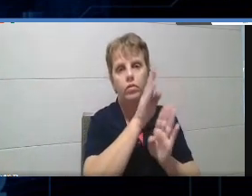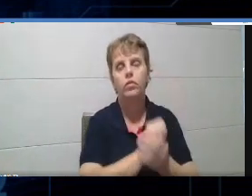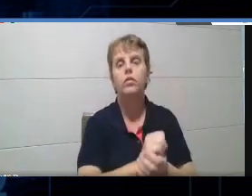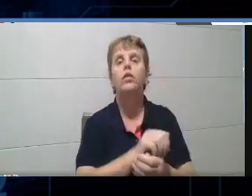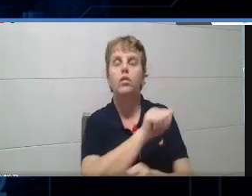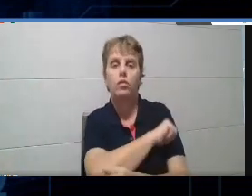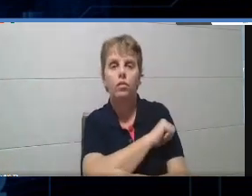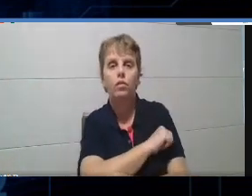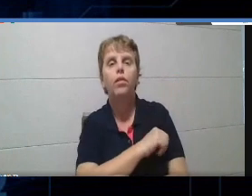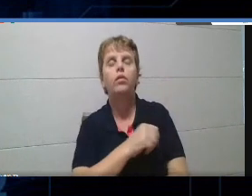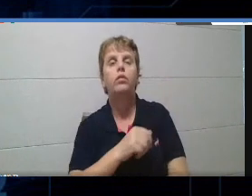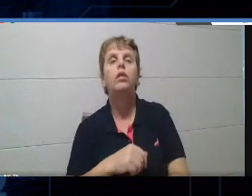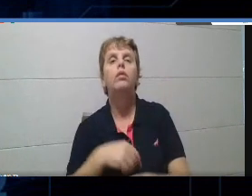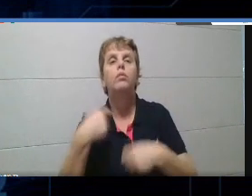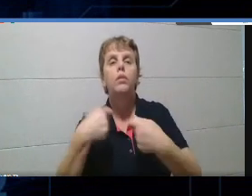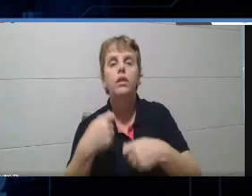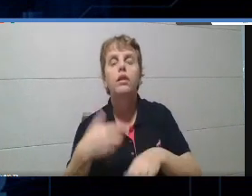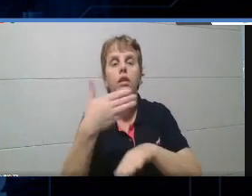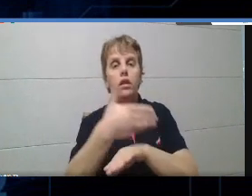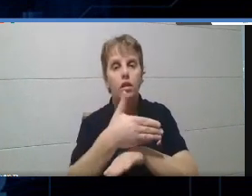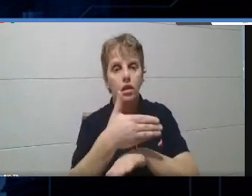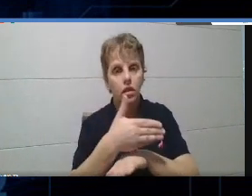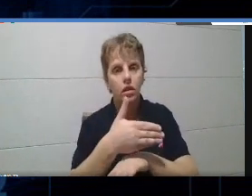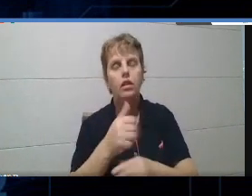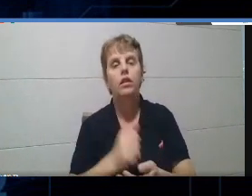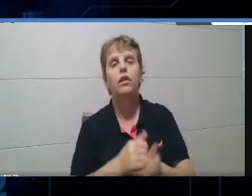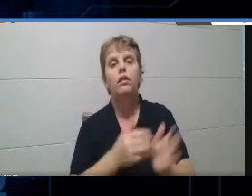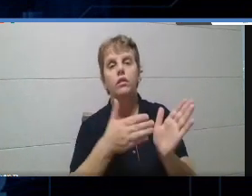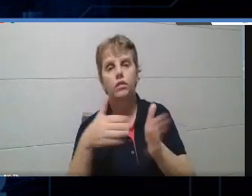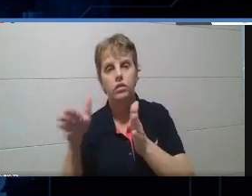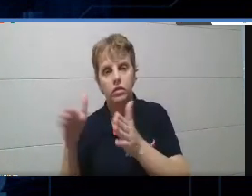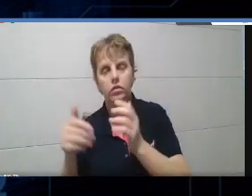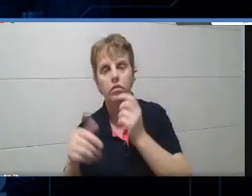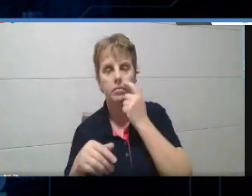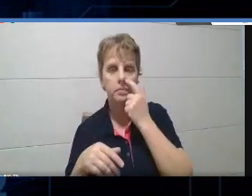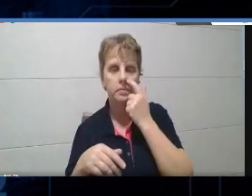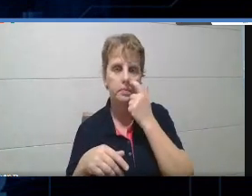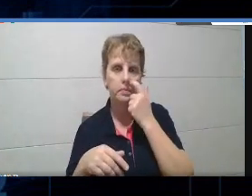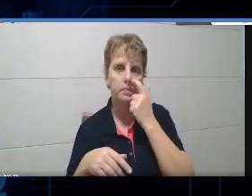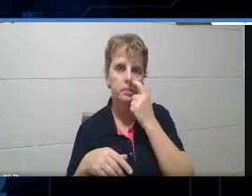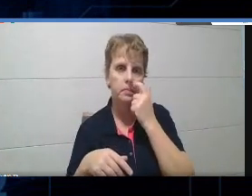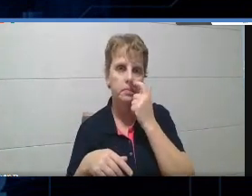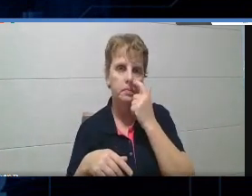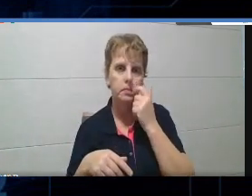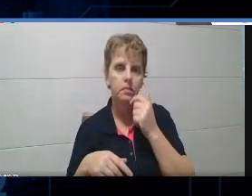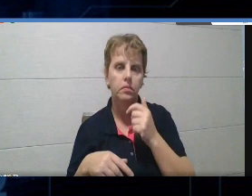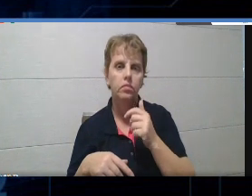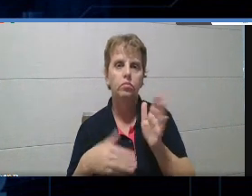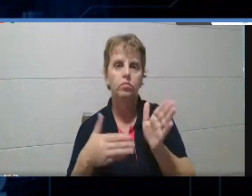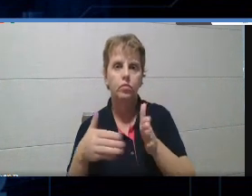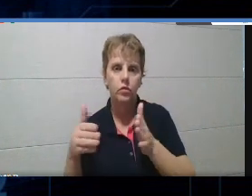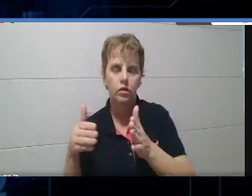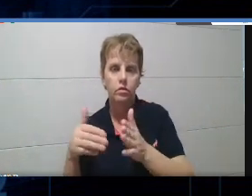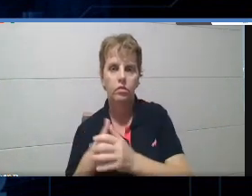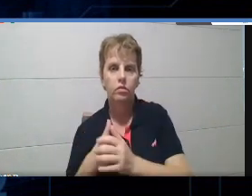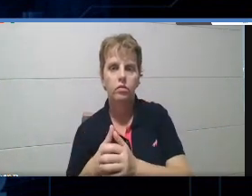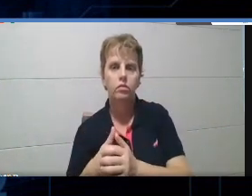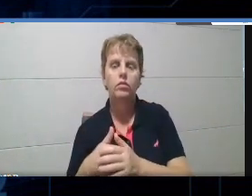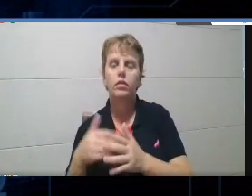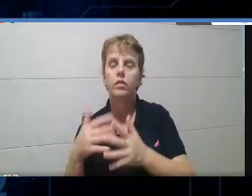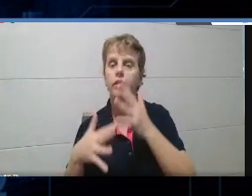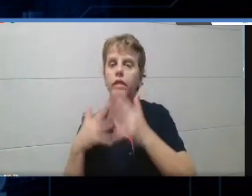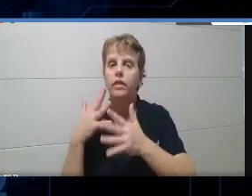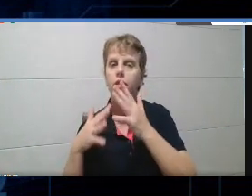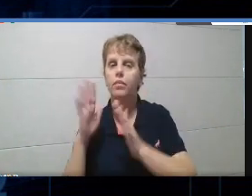na loja de aplicativo deles. Eu vou passar um pouquinho para frente, tá? Eu estou explicando aqui, mas eu deixei no mute, tá? Para não atrapalhar a